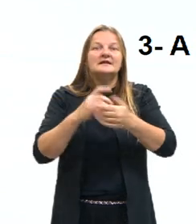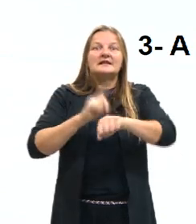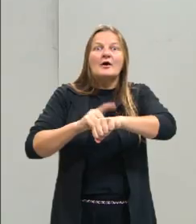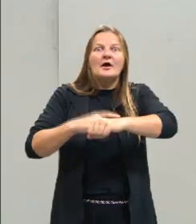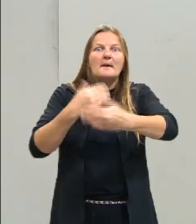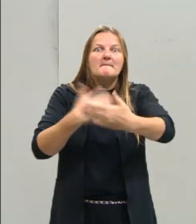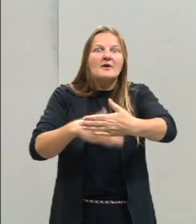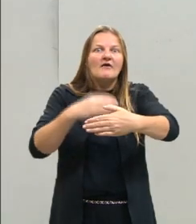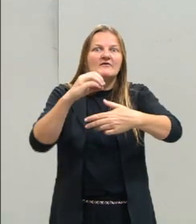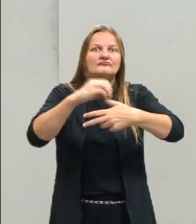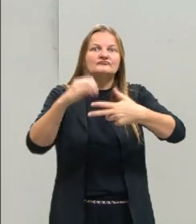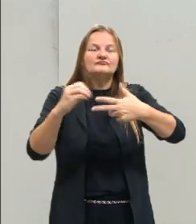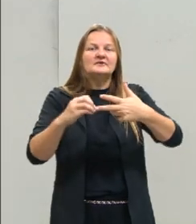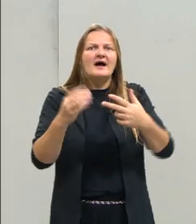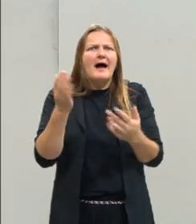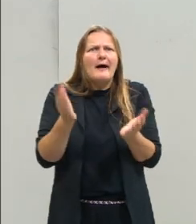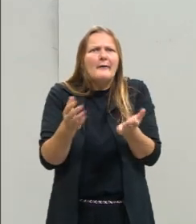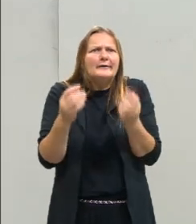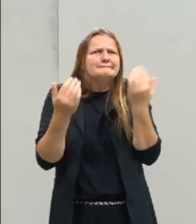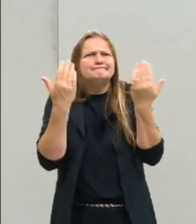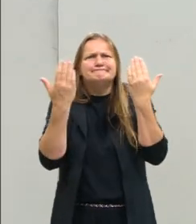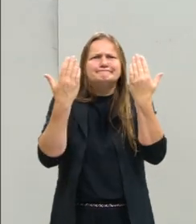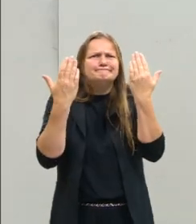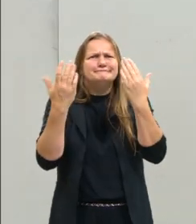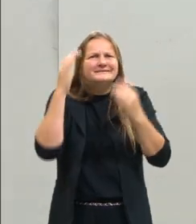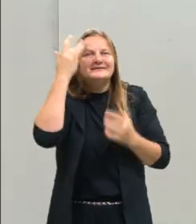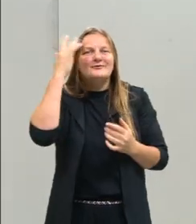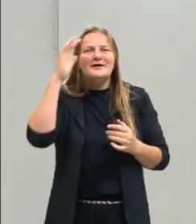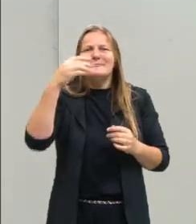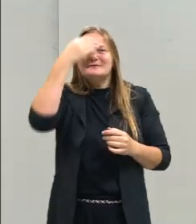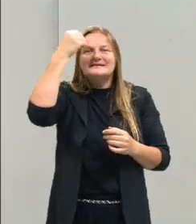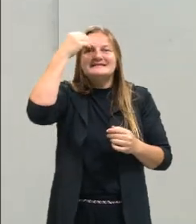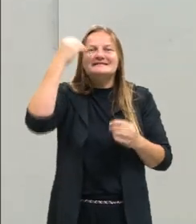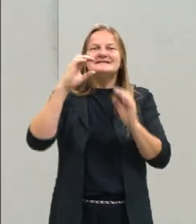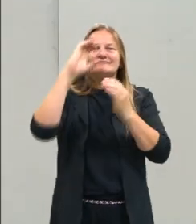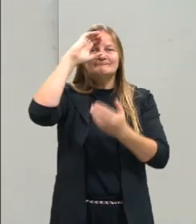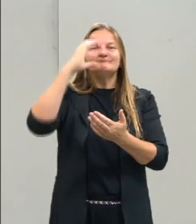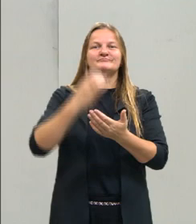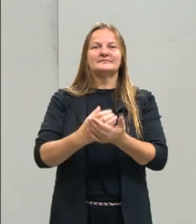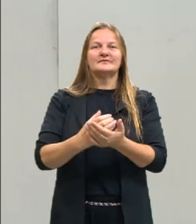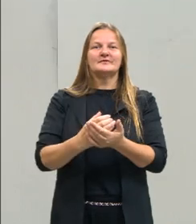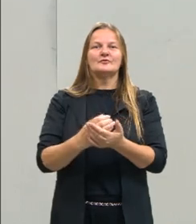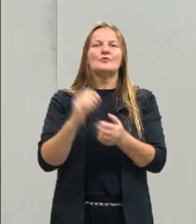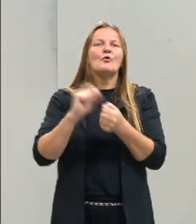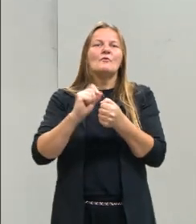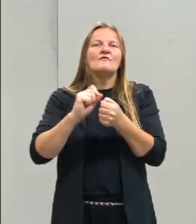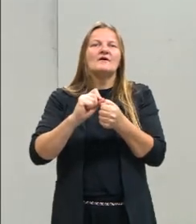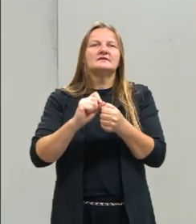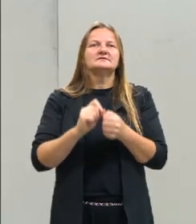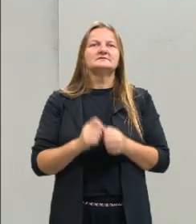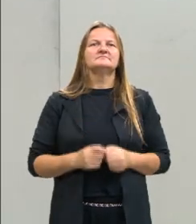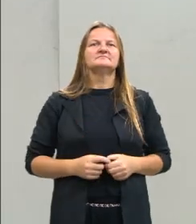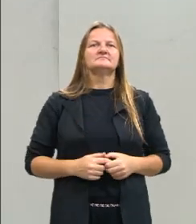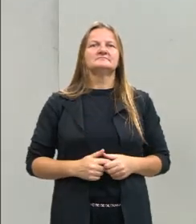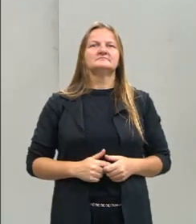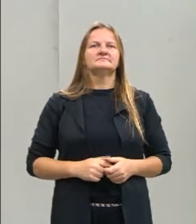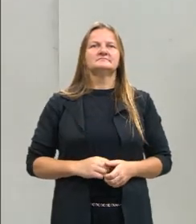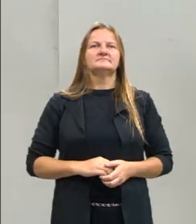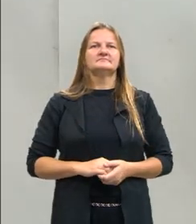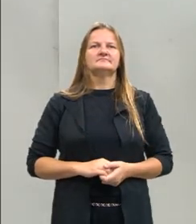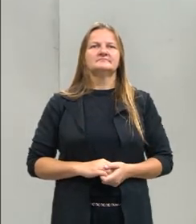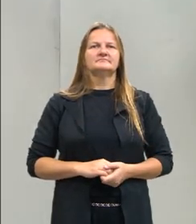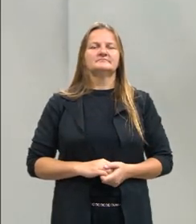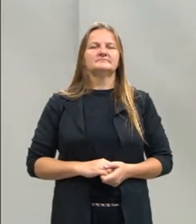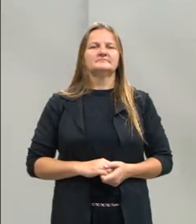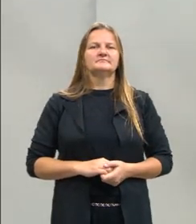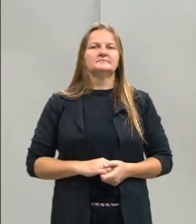do Enem pensando, e agora o que é a tese? Espera aí, deixa eu lembrar. Como eu faço para construir essa tese? Aí